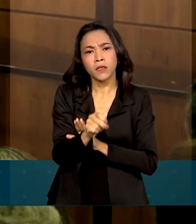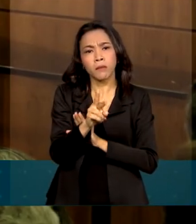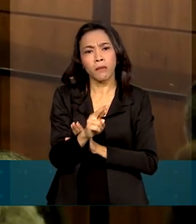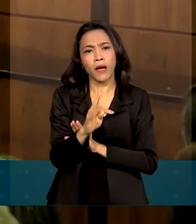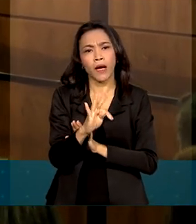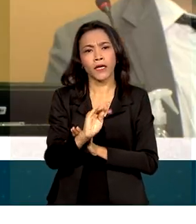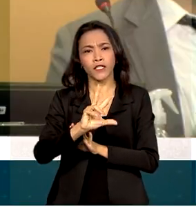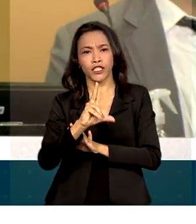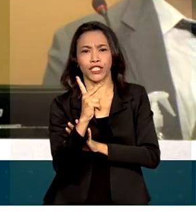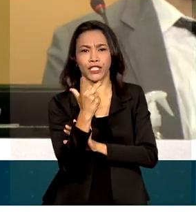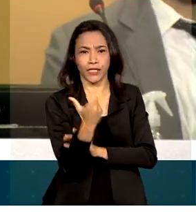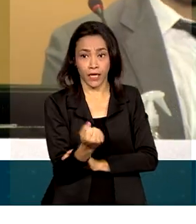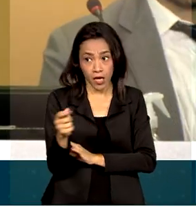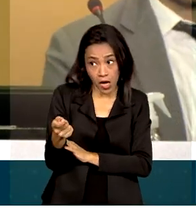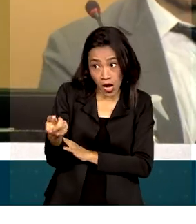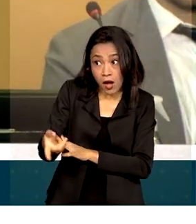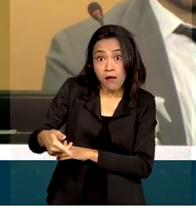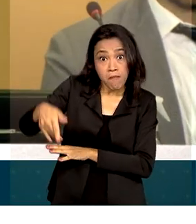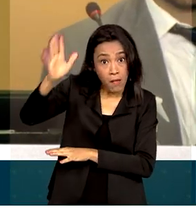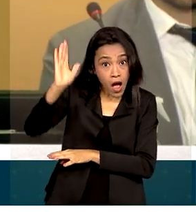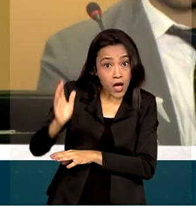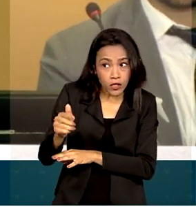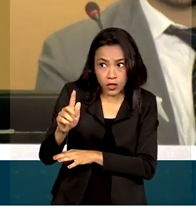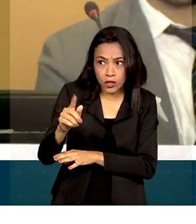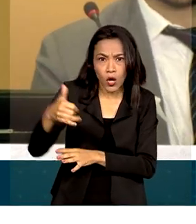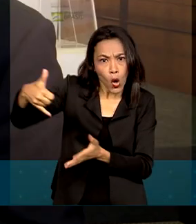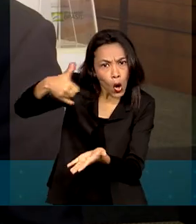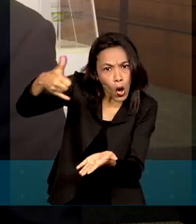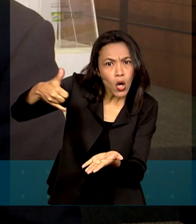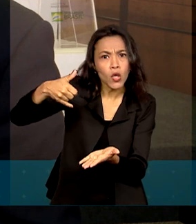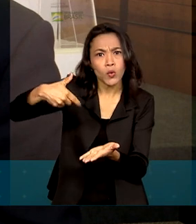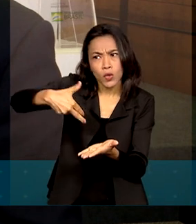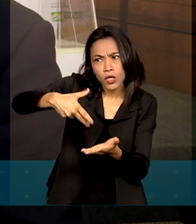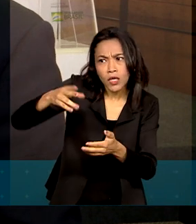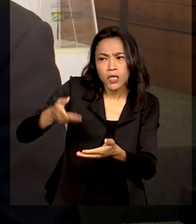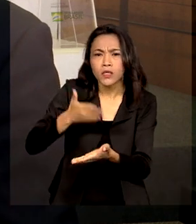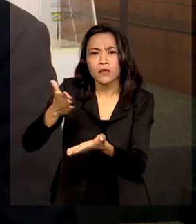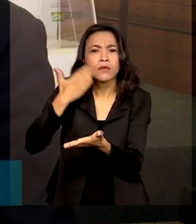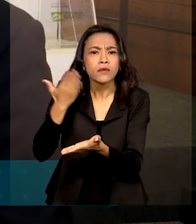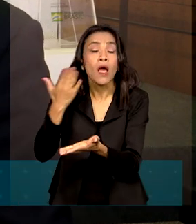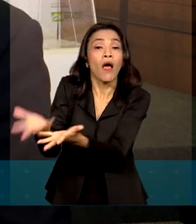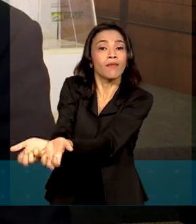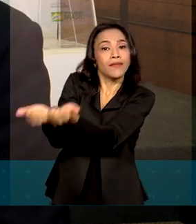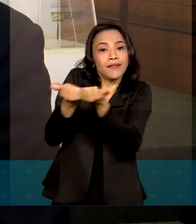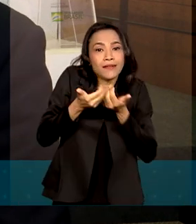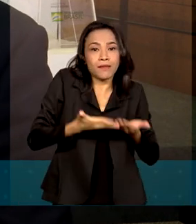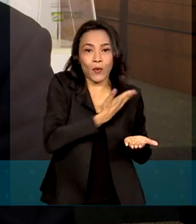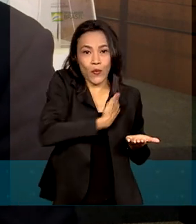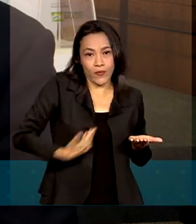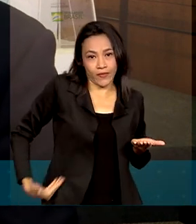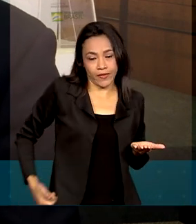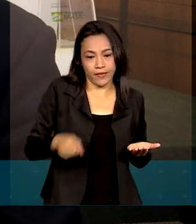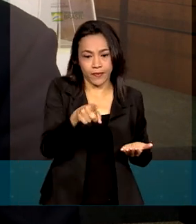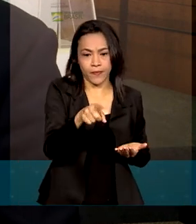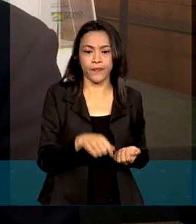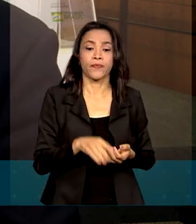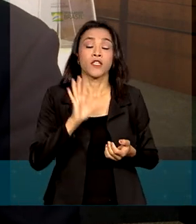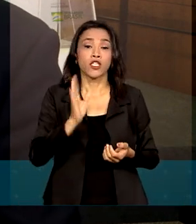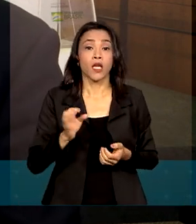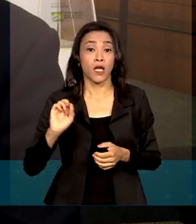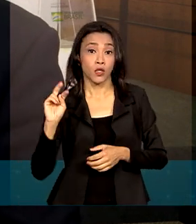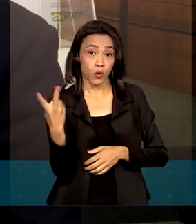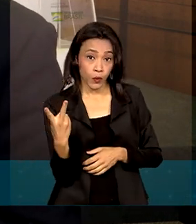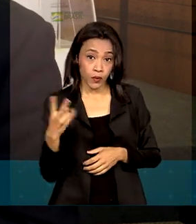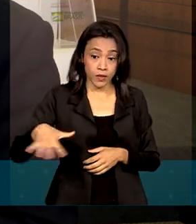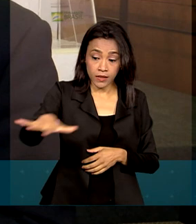oferece a maior quantidade de óleo excedente para a União. Quatro dos 11 blocos ofertados foram licitados, dois na